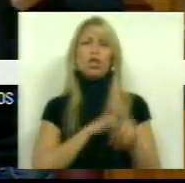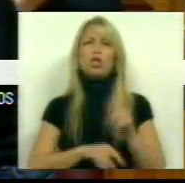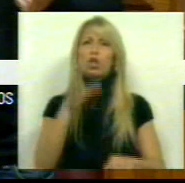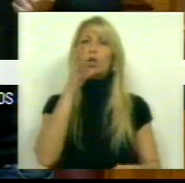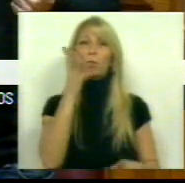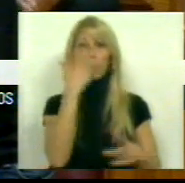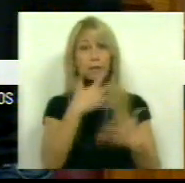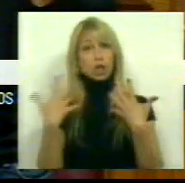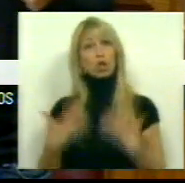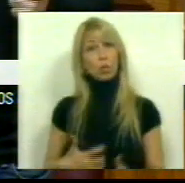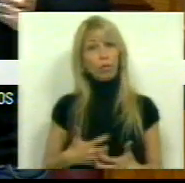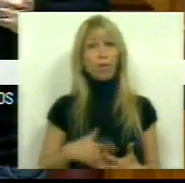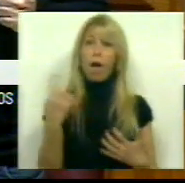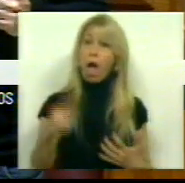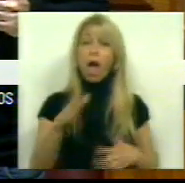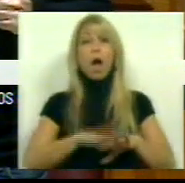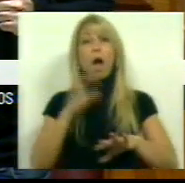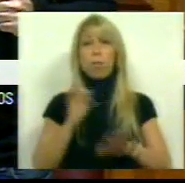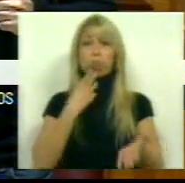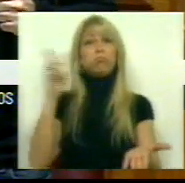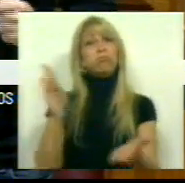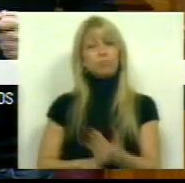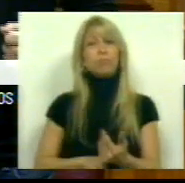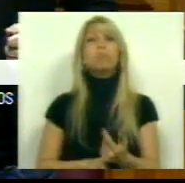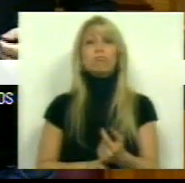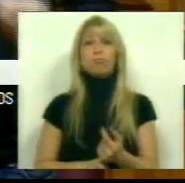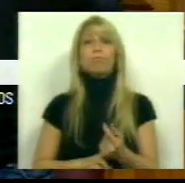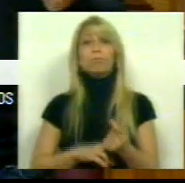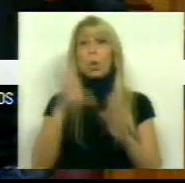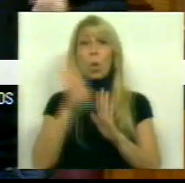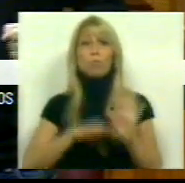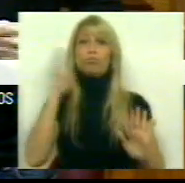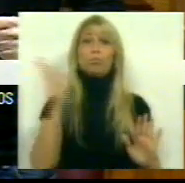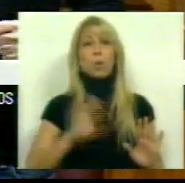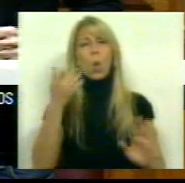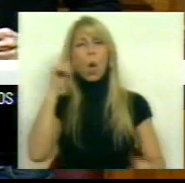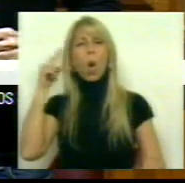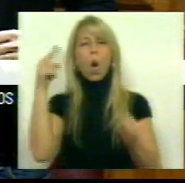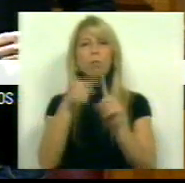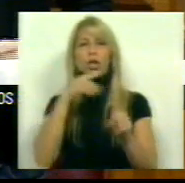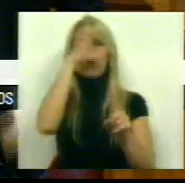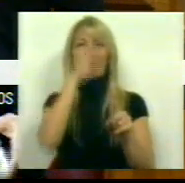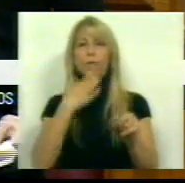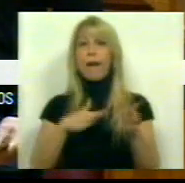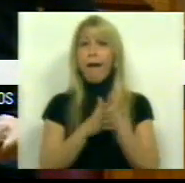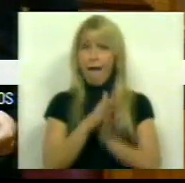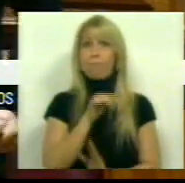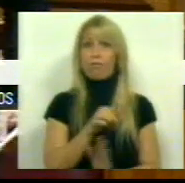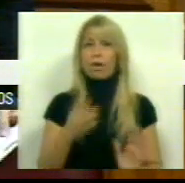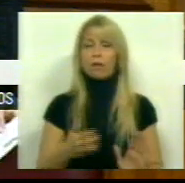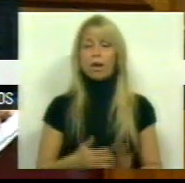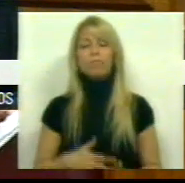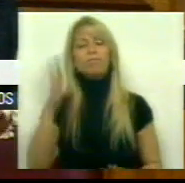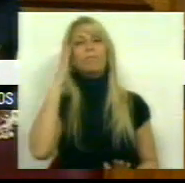dúvidas há sobre o verdadeiro papel da precariedade e sobre a intenção do Governo ao utilizá-la, julgamos que